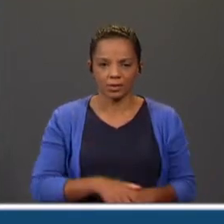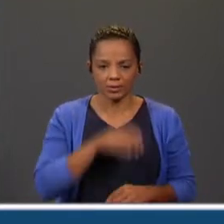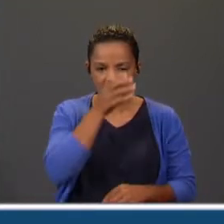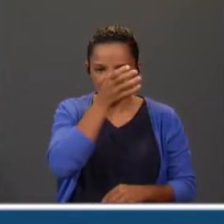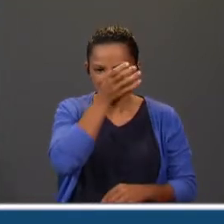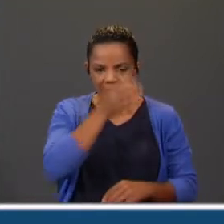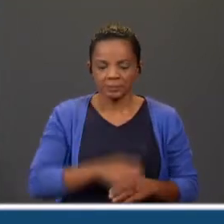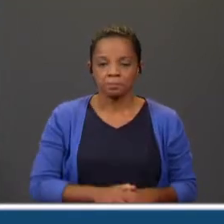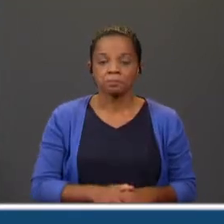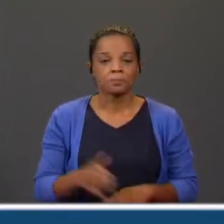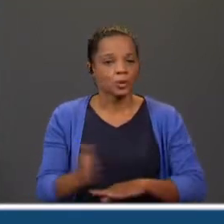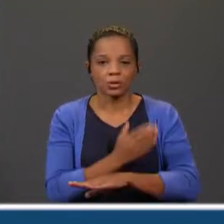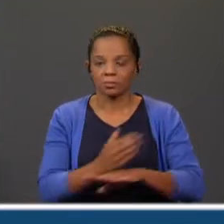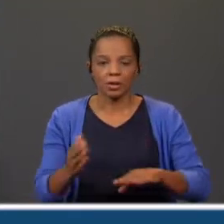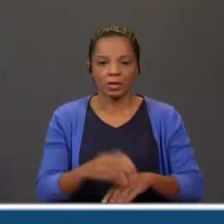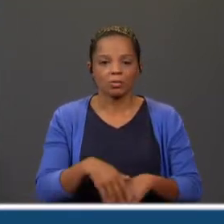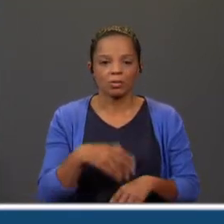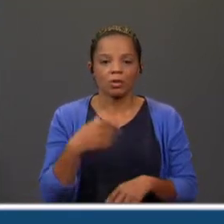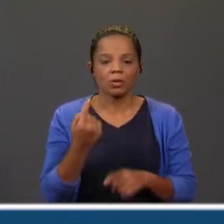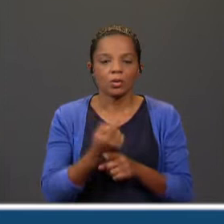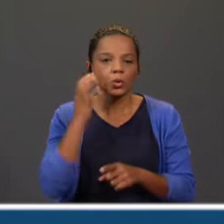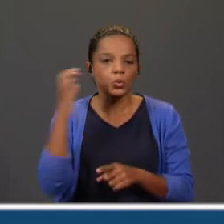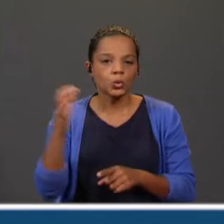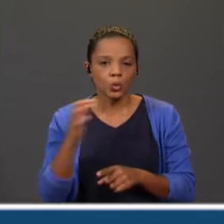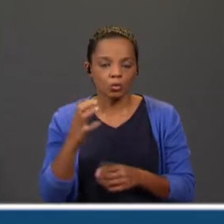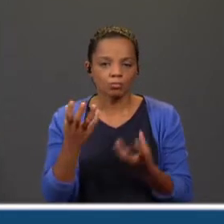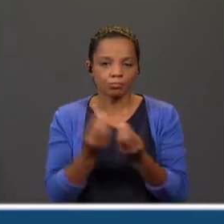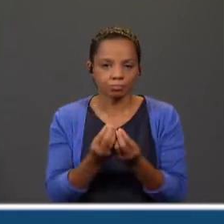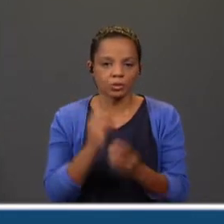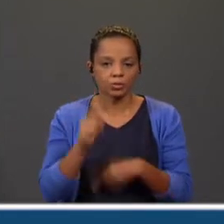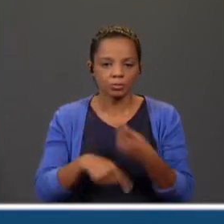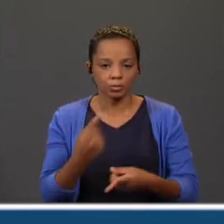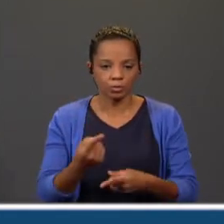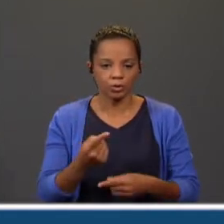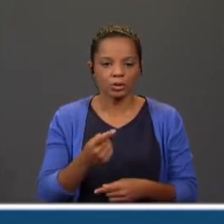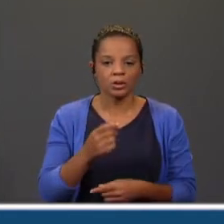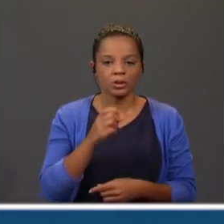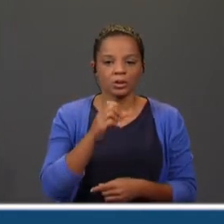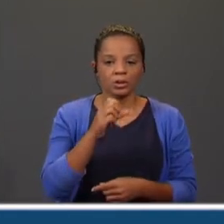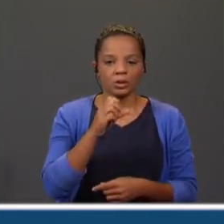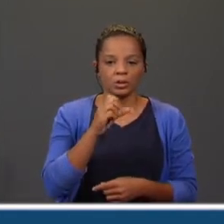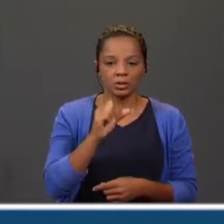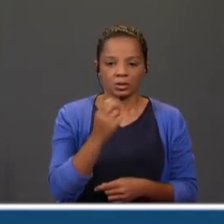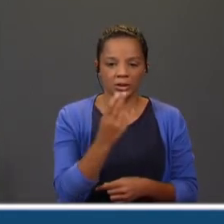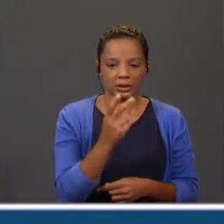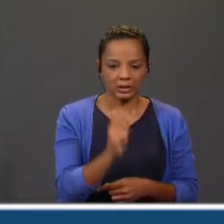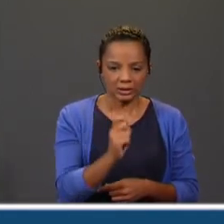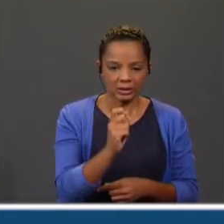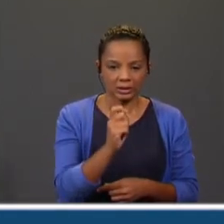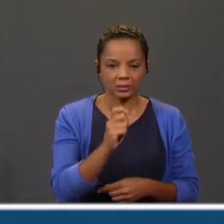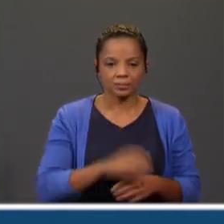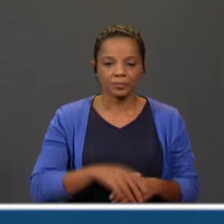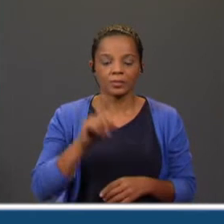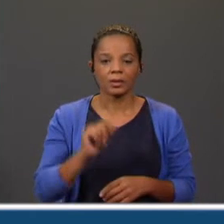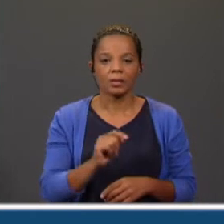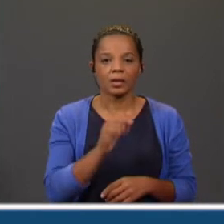Não se separam as vogais ou ditongos que aparecem depois de que e g. Não se separam duas consoantes